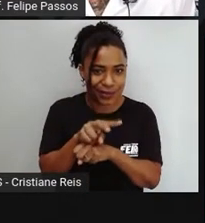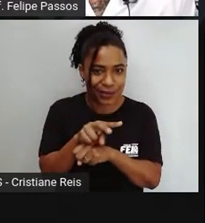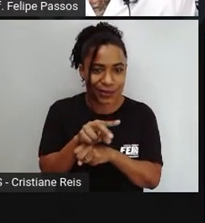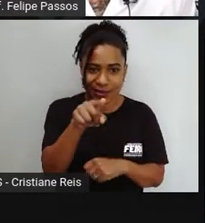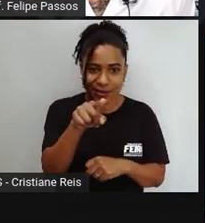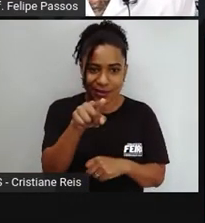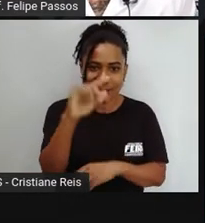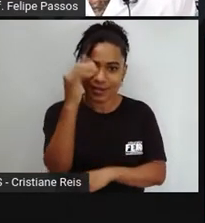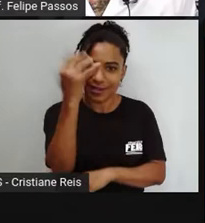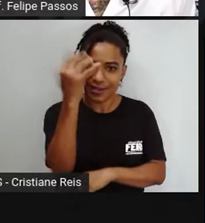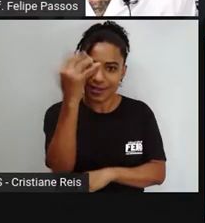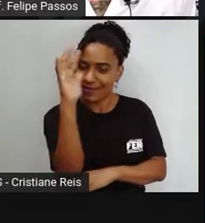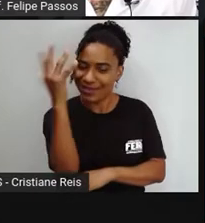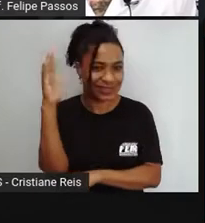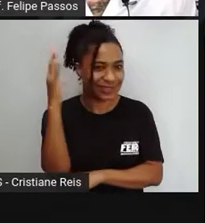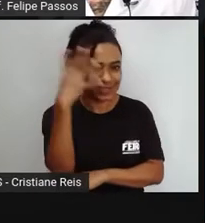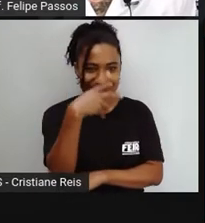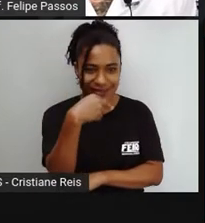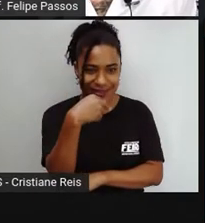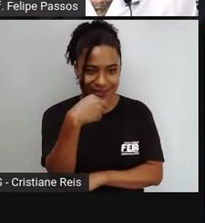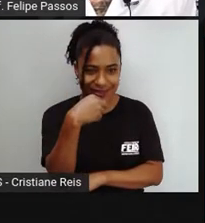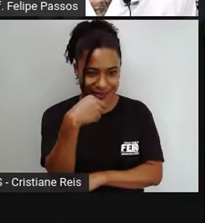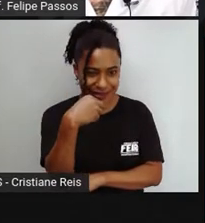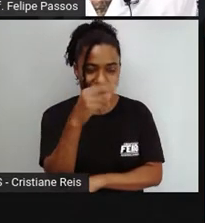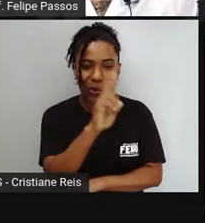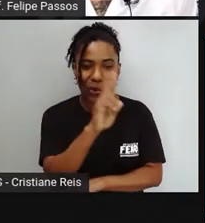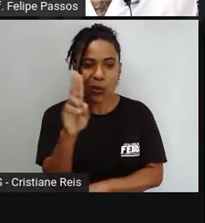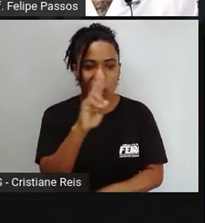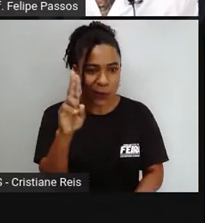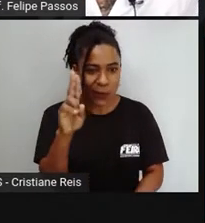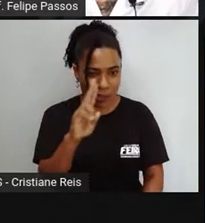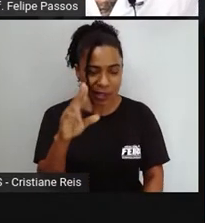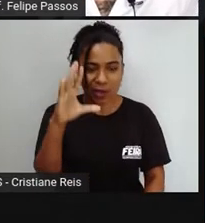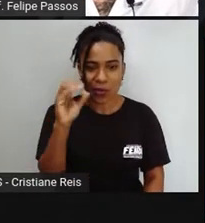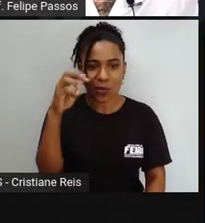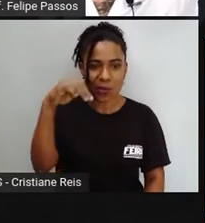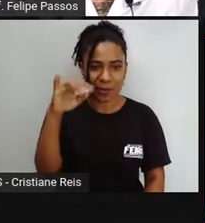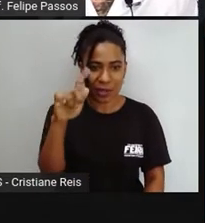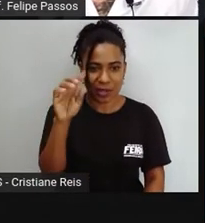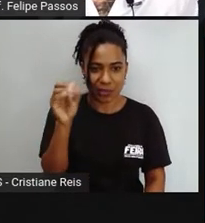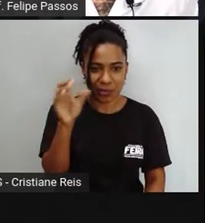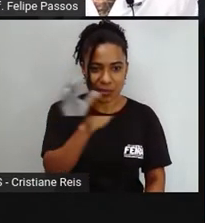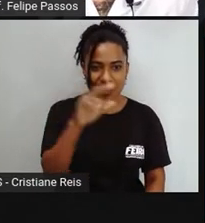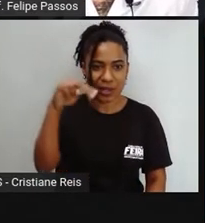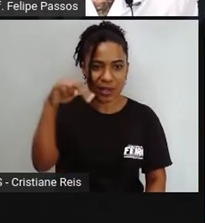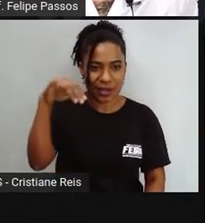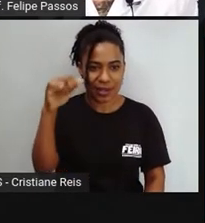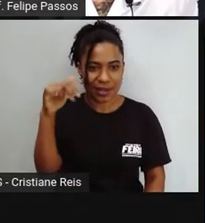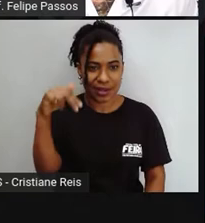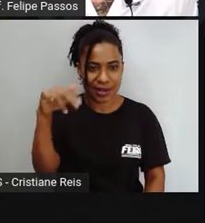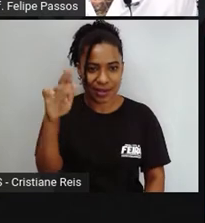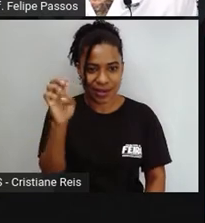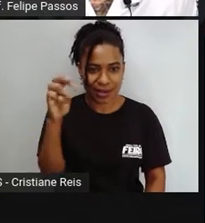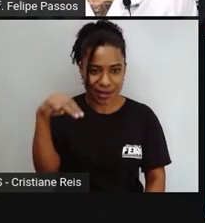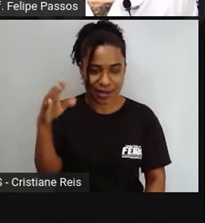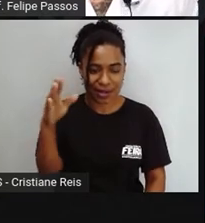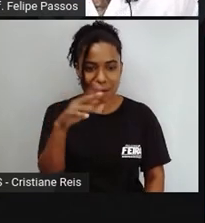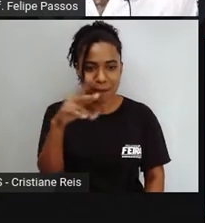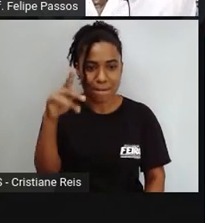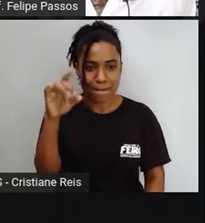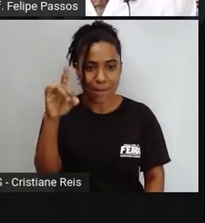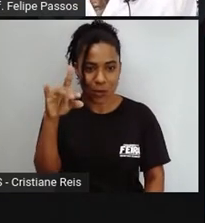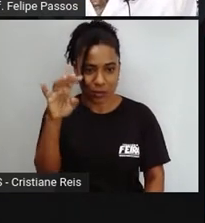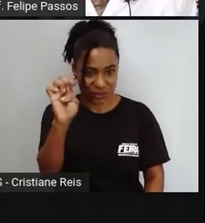linda, né? É chamada Comigo Ninguém Pode. As folhas dessa planta produzem uma substância muito venenosa, né?